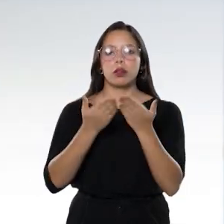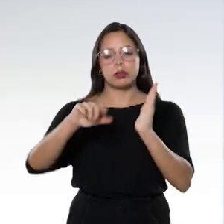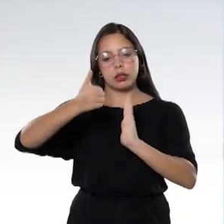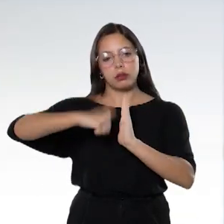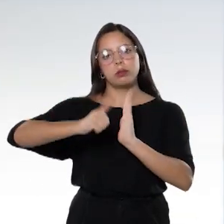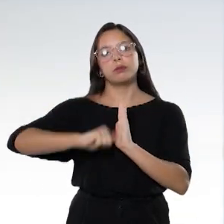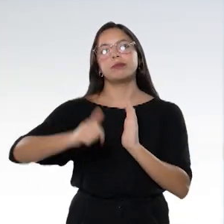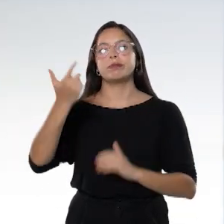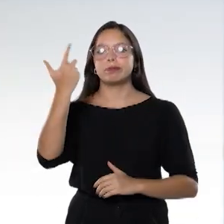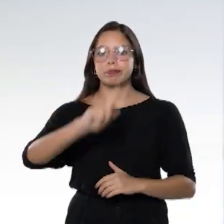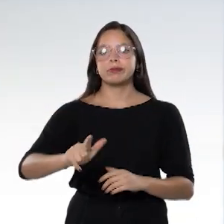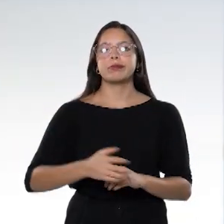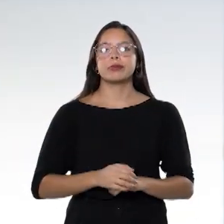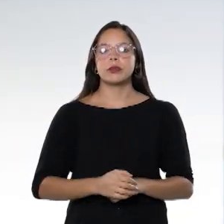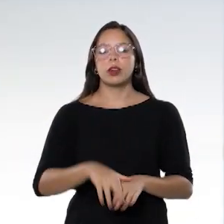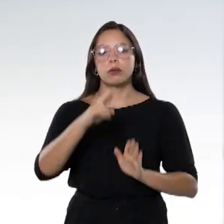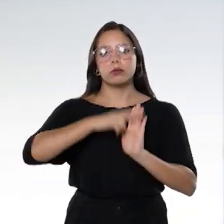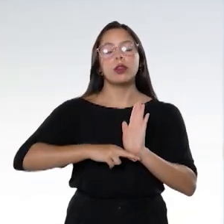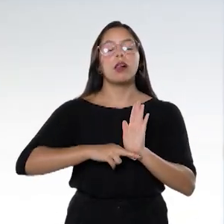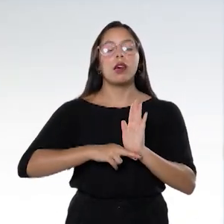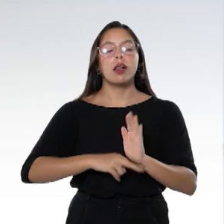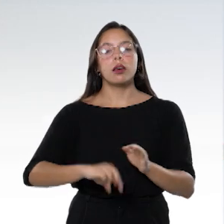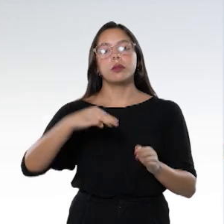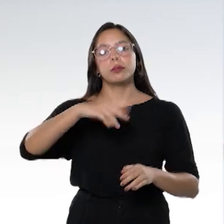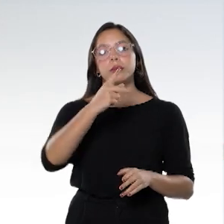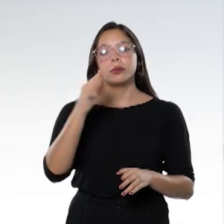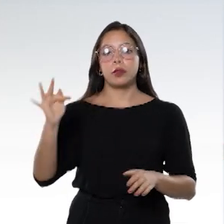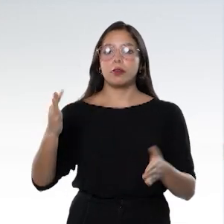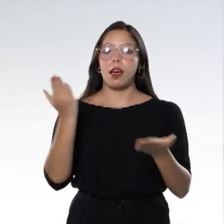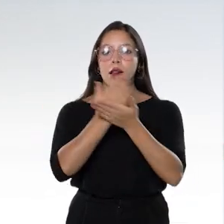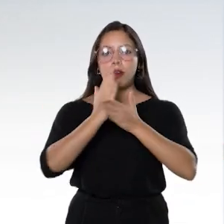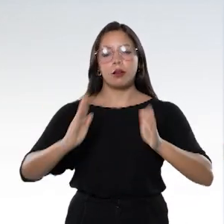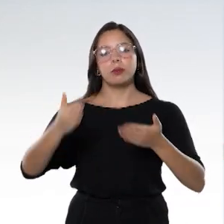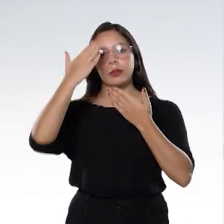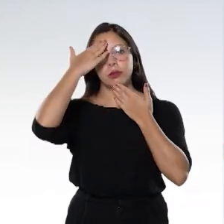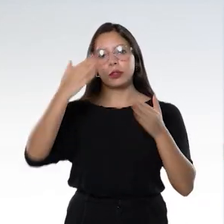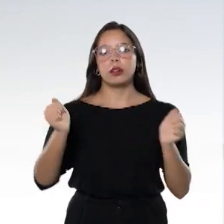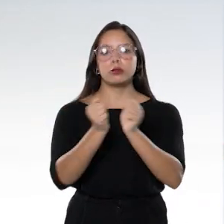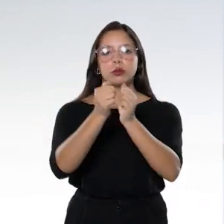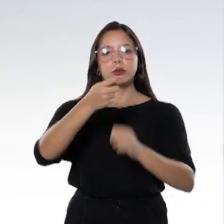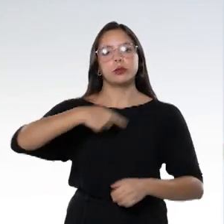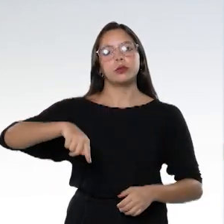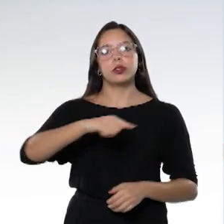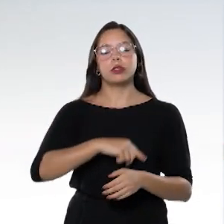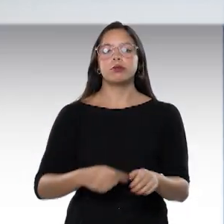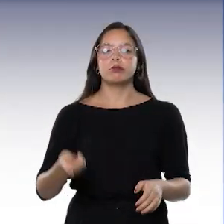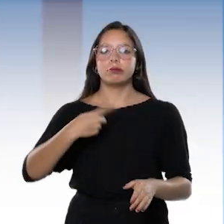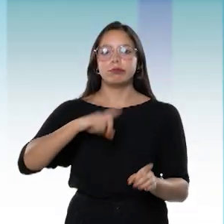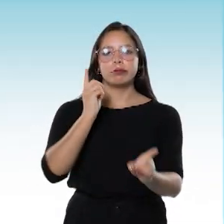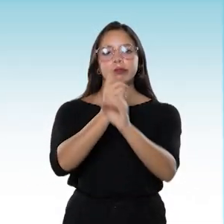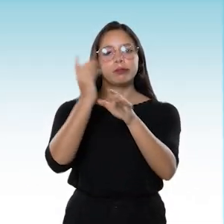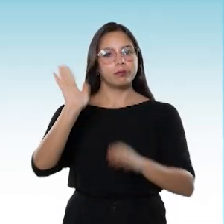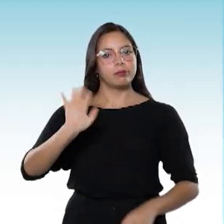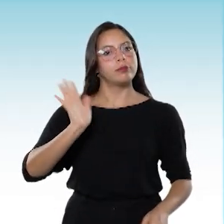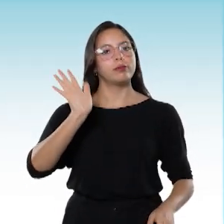E o Redação MPF fica por aqui. Obrigado pela sua audiência e pela sua companhia. A gente se encontra. Tchau!